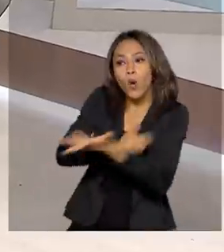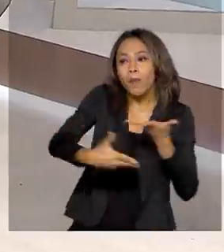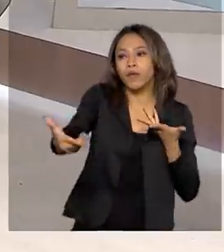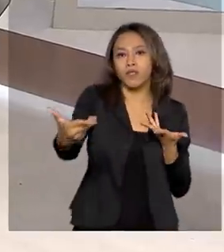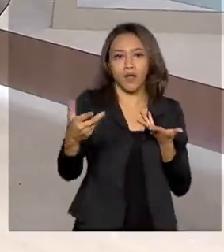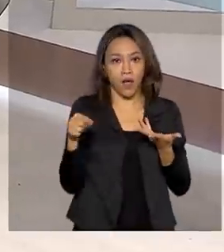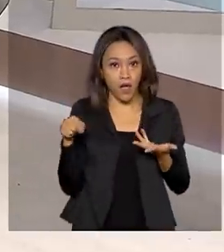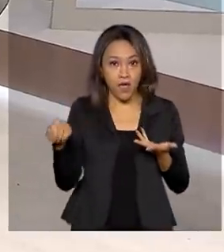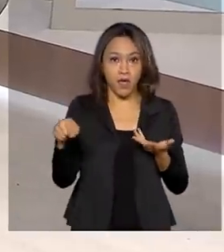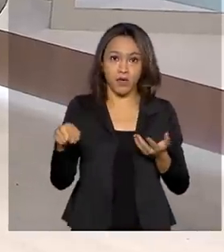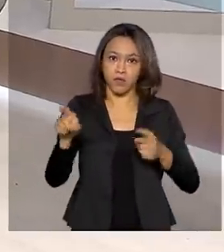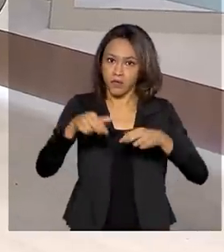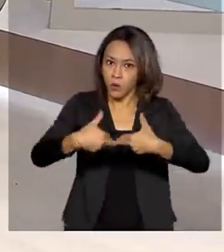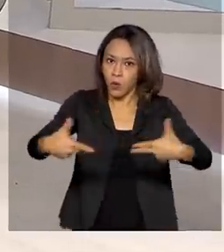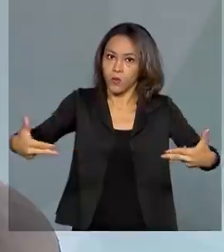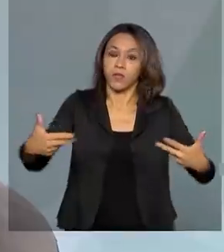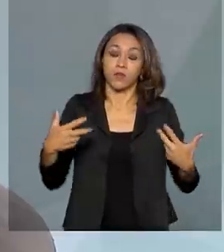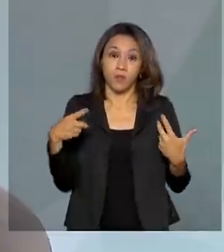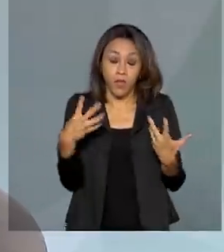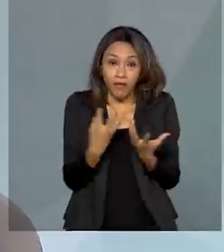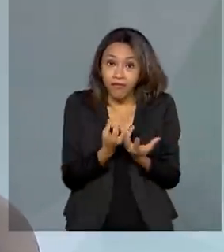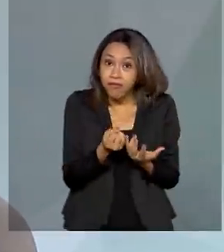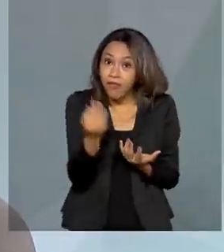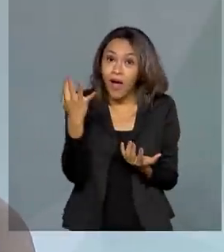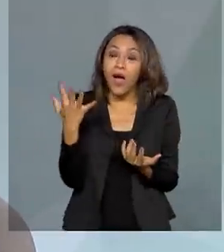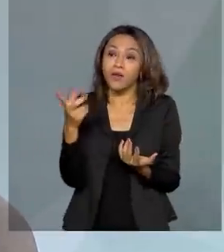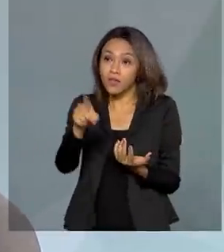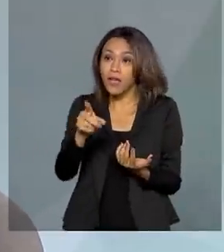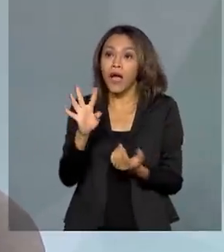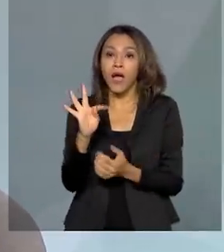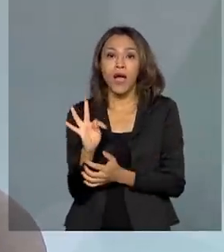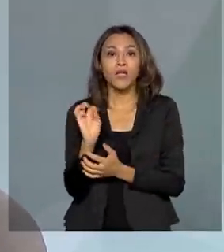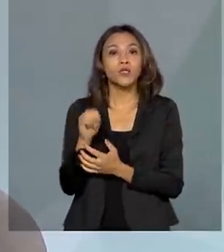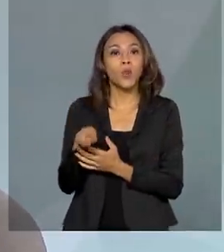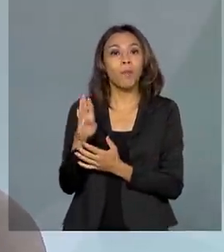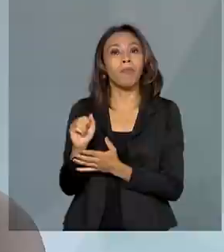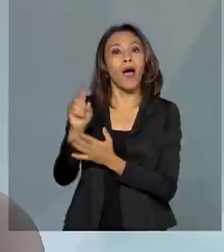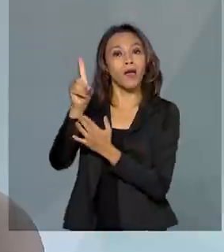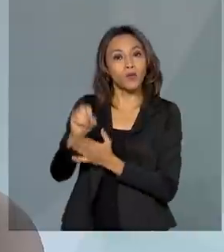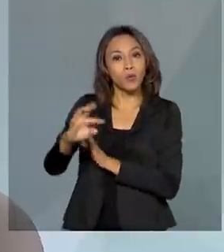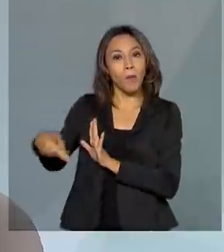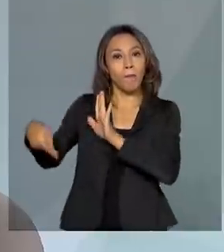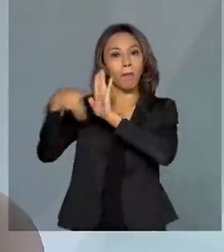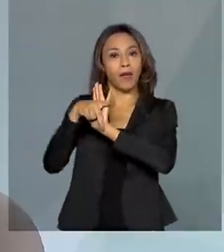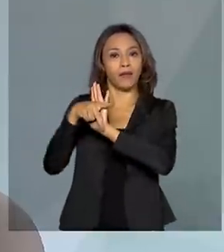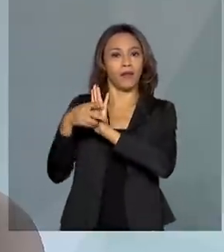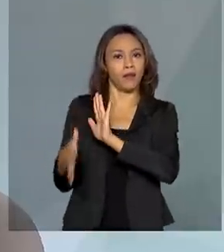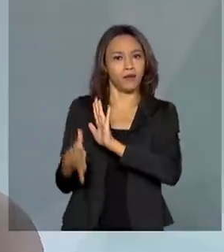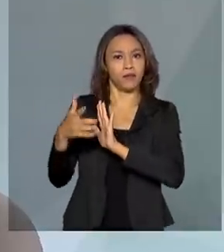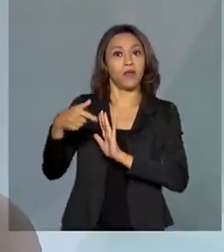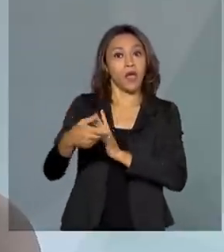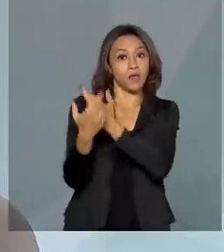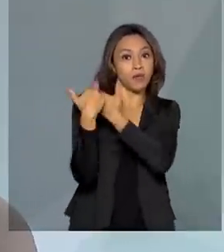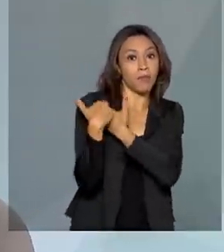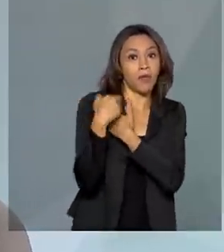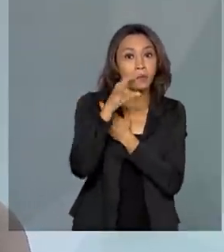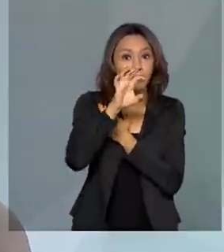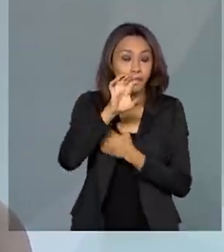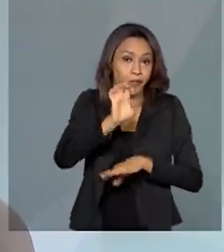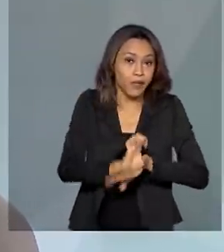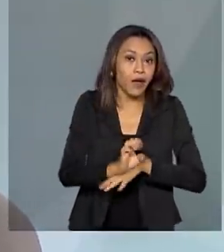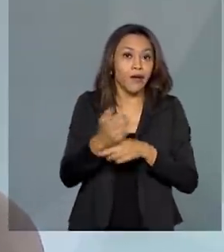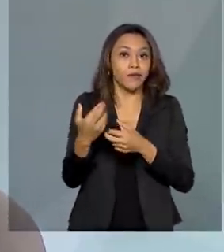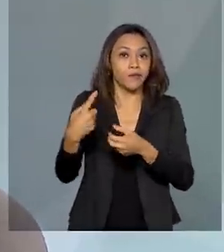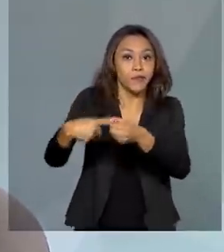desses bens. Porque muitos desses bens, até tombados, eles são de responsabilidade até de estados e de municípios. Então